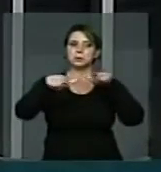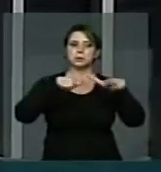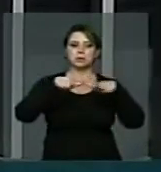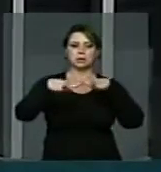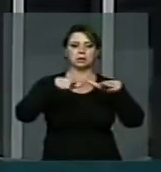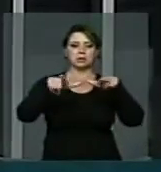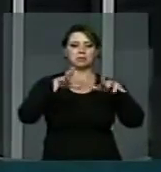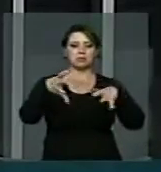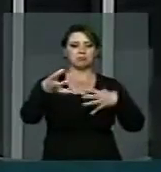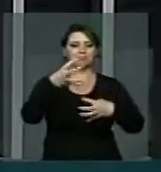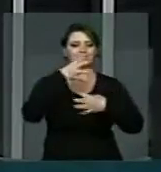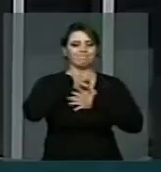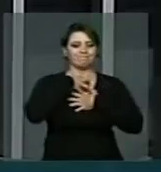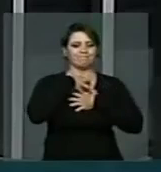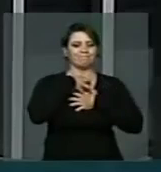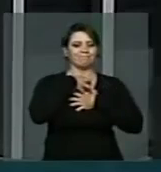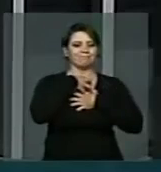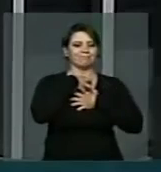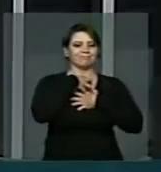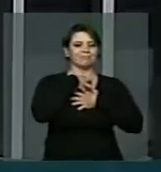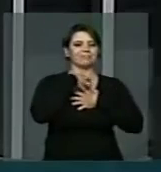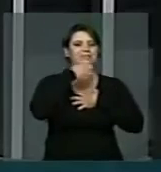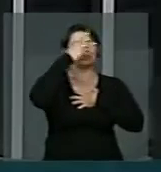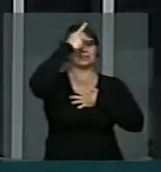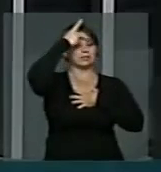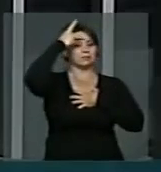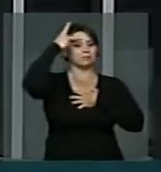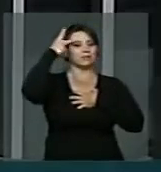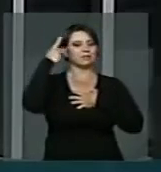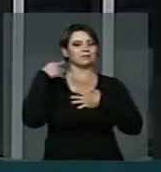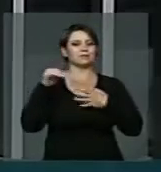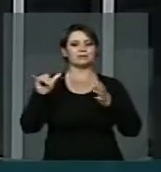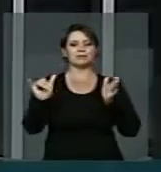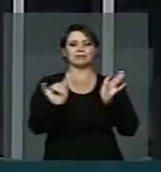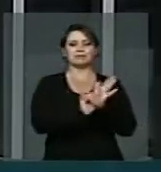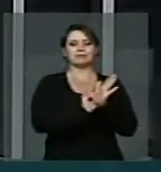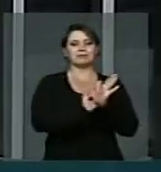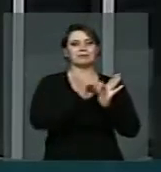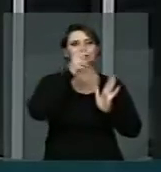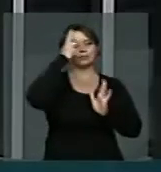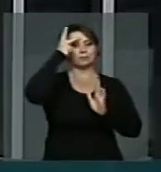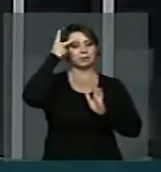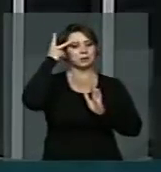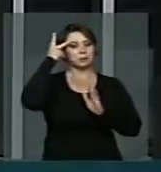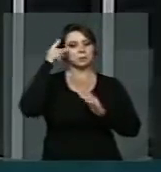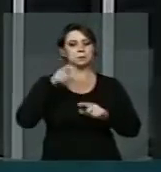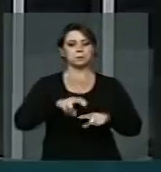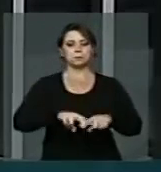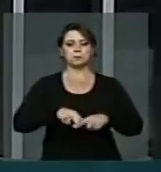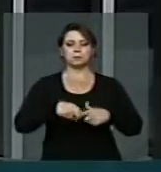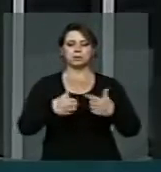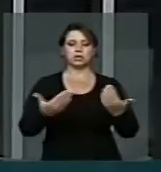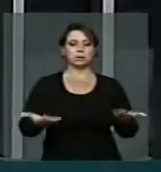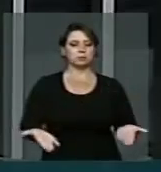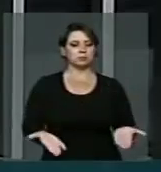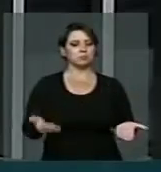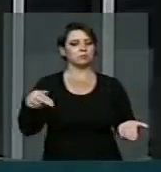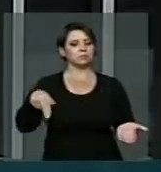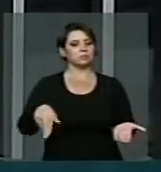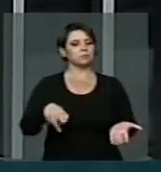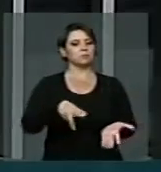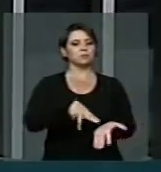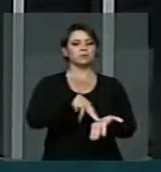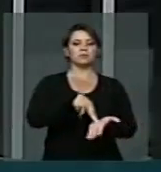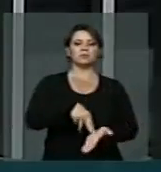encarnado na figura da trabalhadora e do trabalhador. Portanto, estamos aqui nessa casa